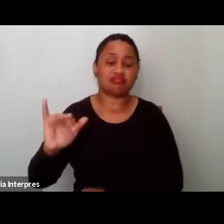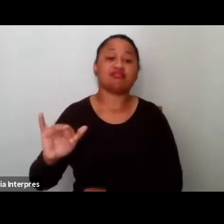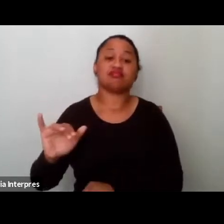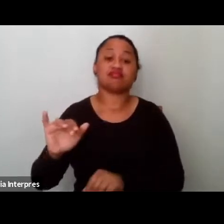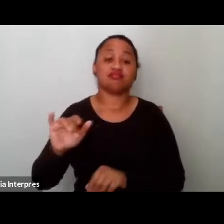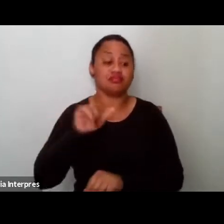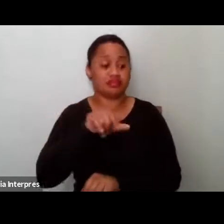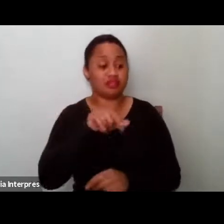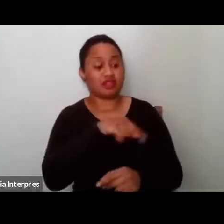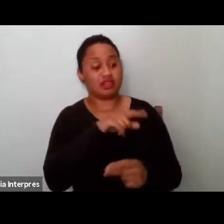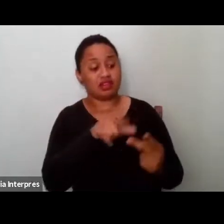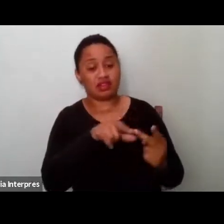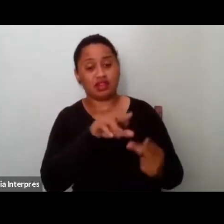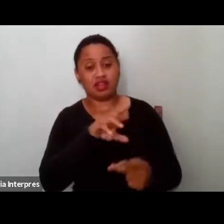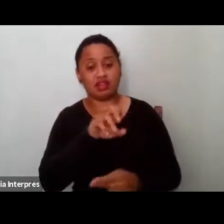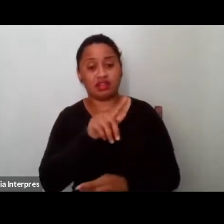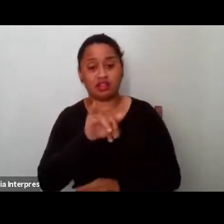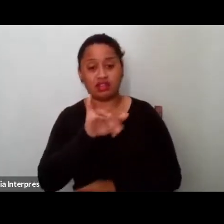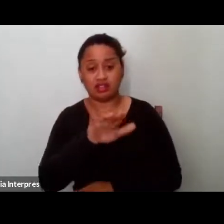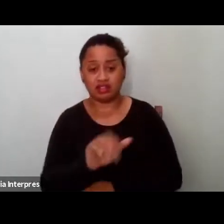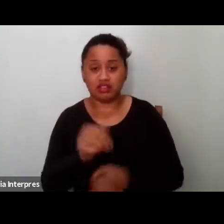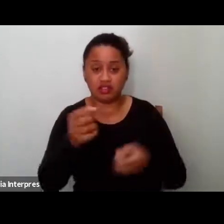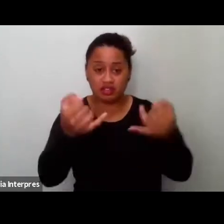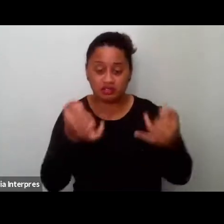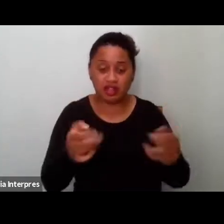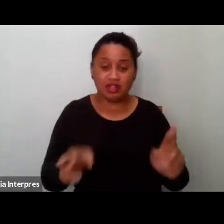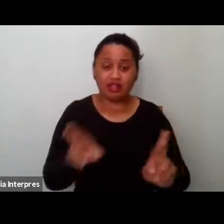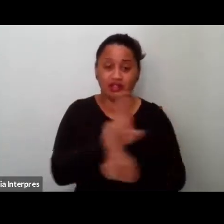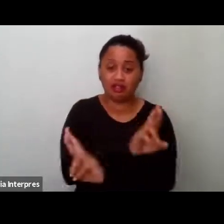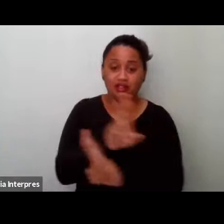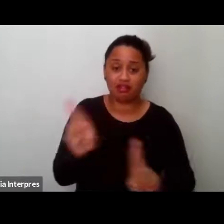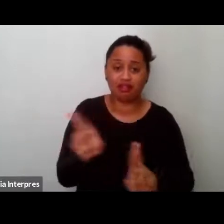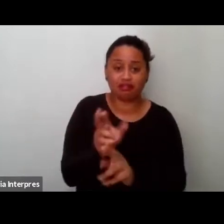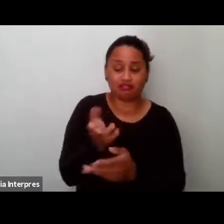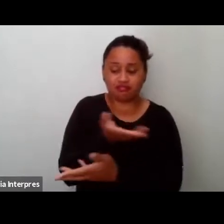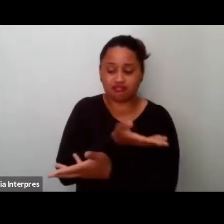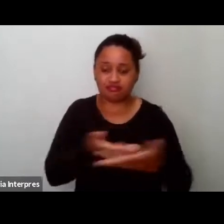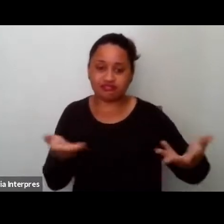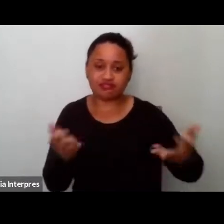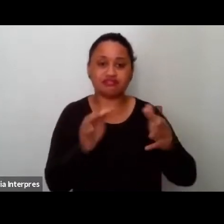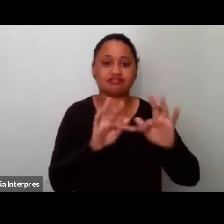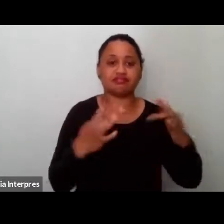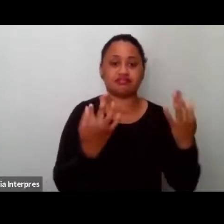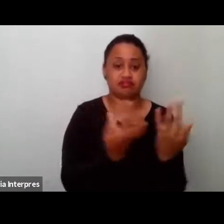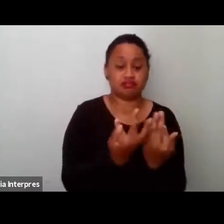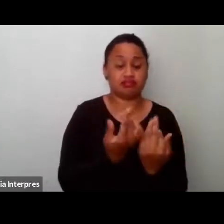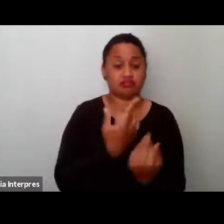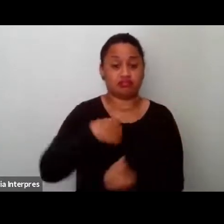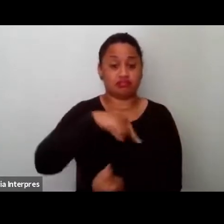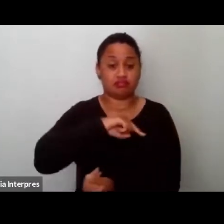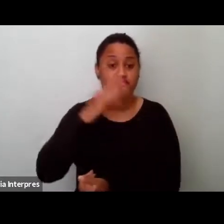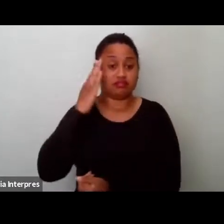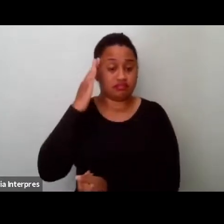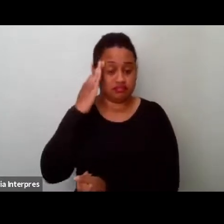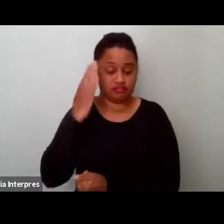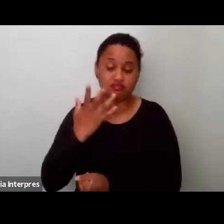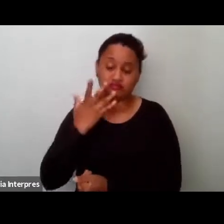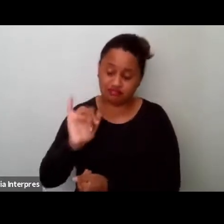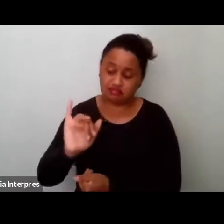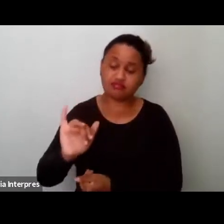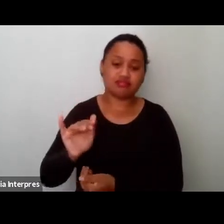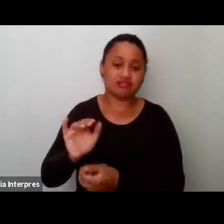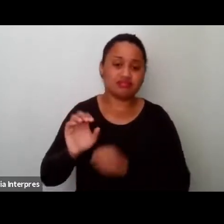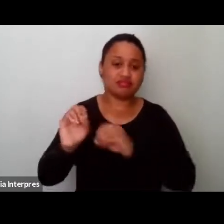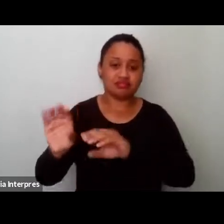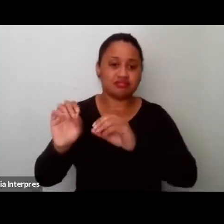destaca a relação com as famílias, né? A gente sabe que a educação infantil, a distância, ela é quase